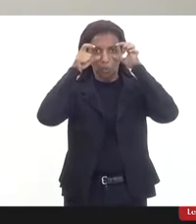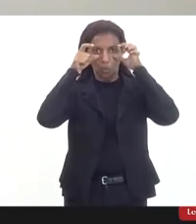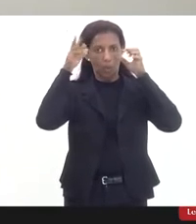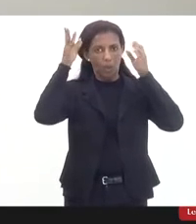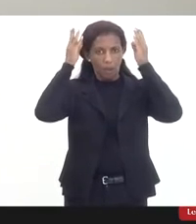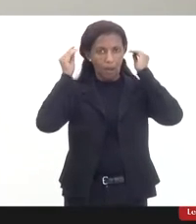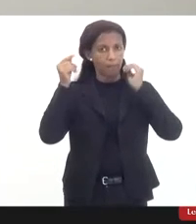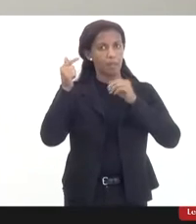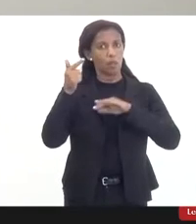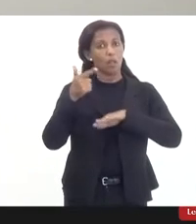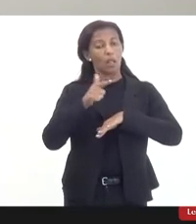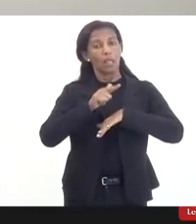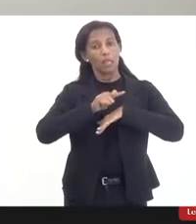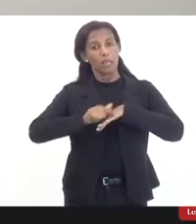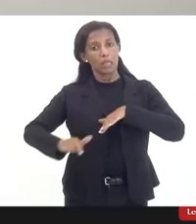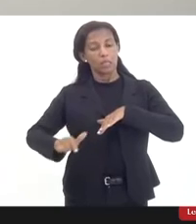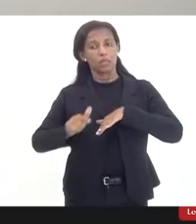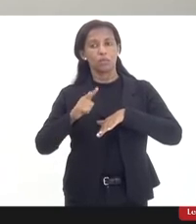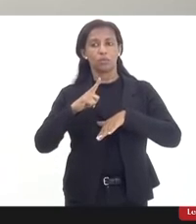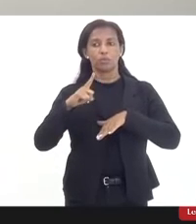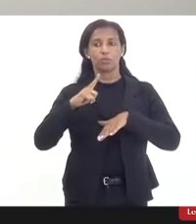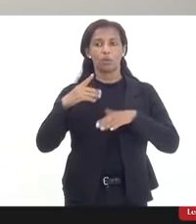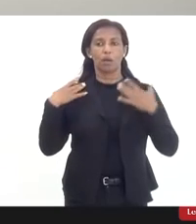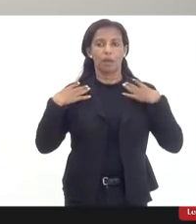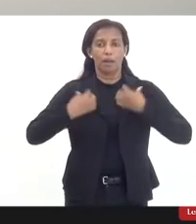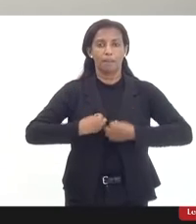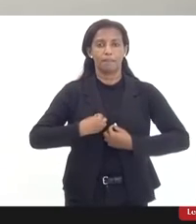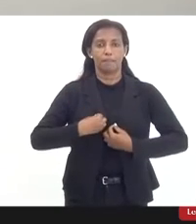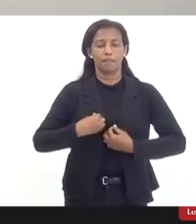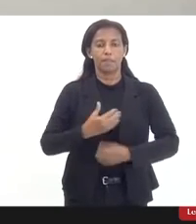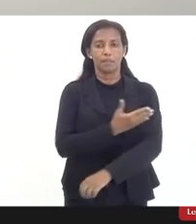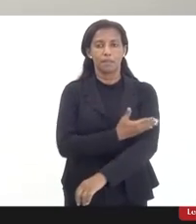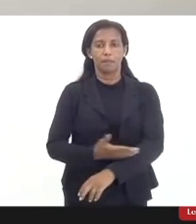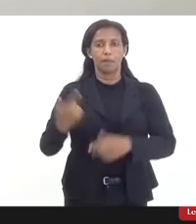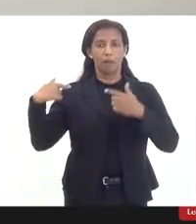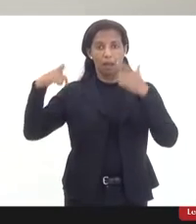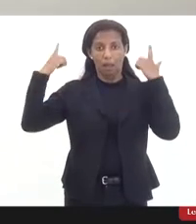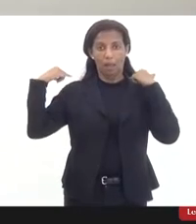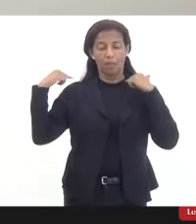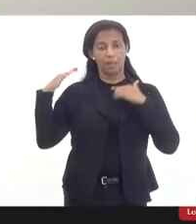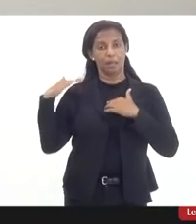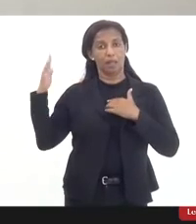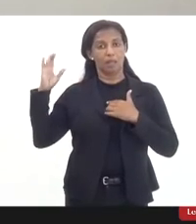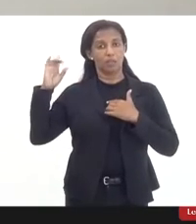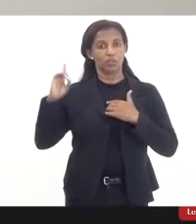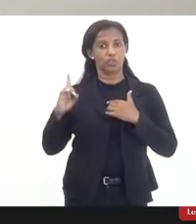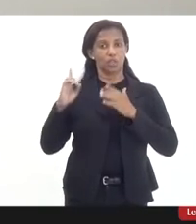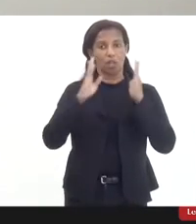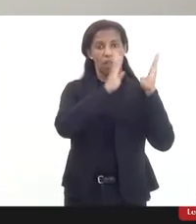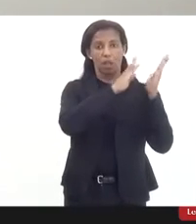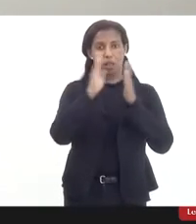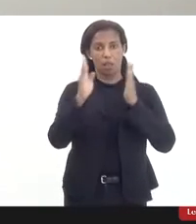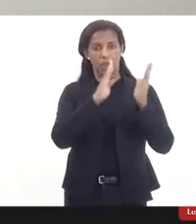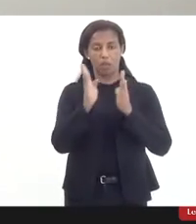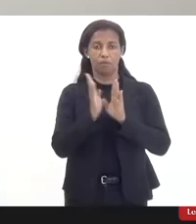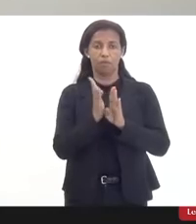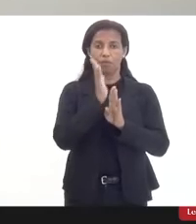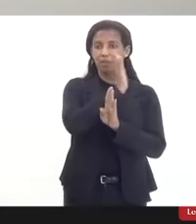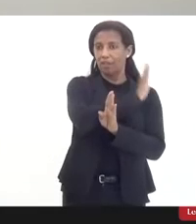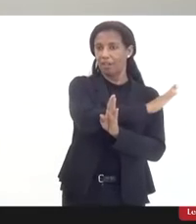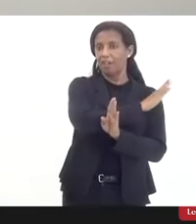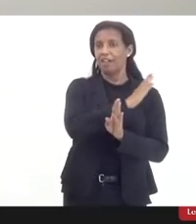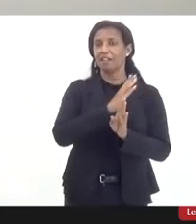cabelo preto liso, eu estou usando uma camisa branca e atrás de mim, ao meu lado direito, uma estante de livros e ao meu lado esquerdo,